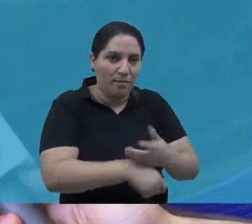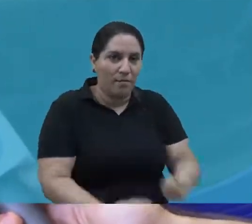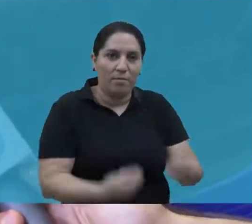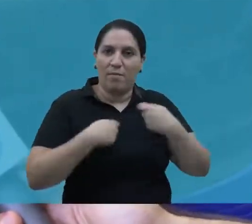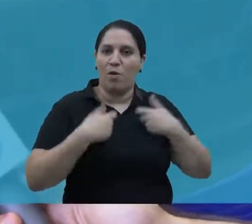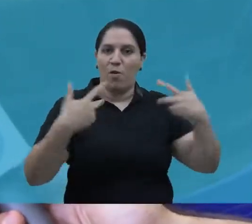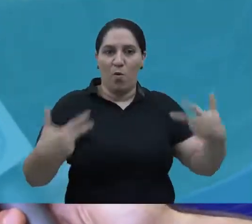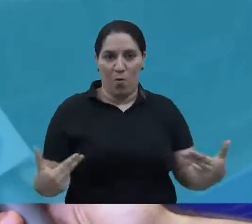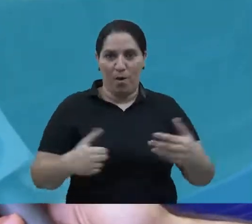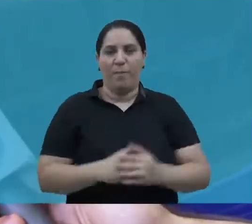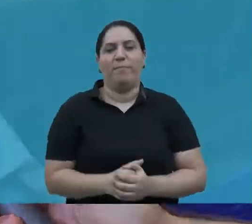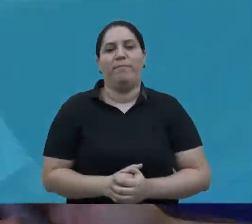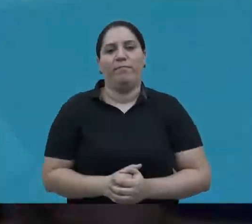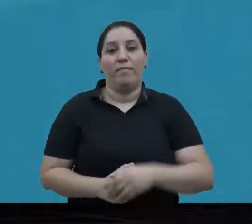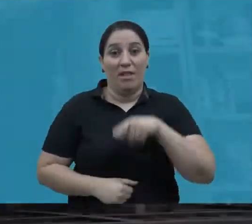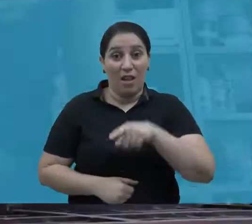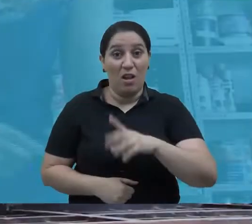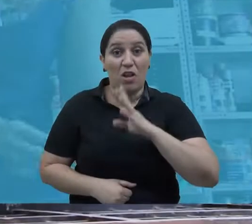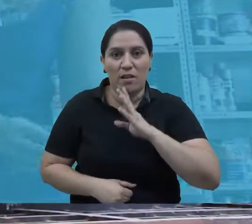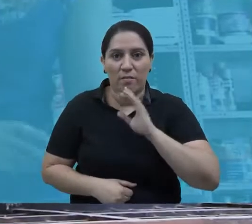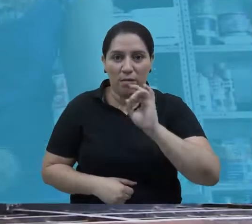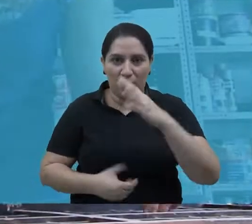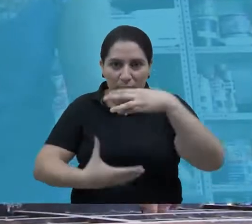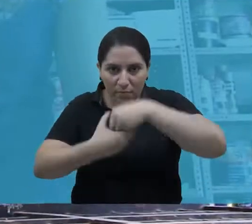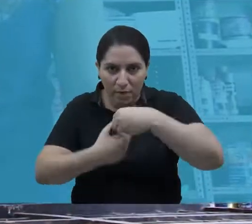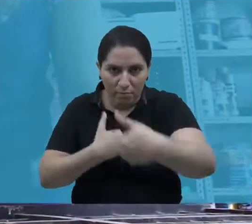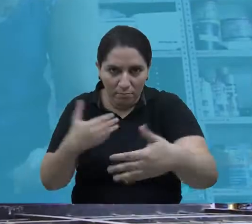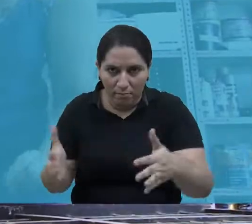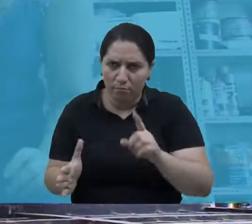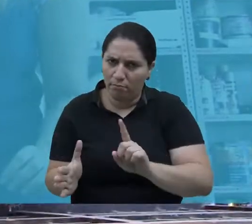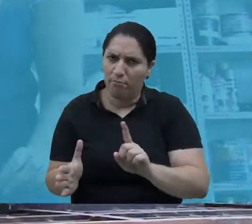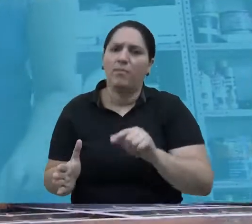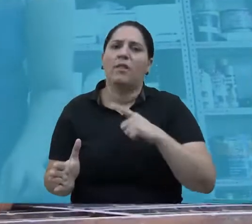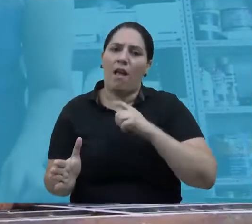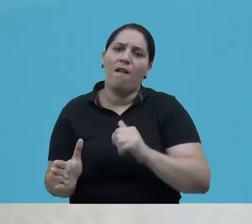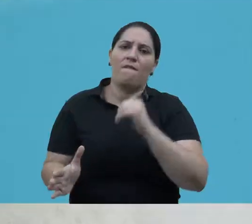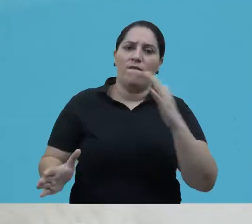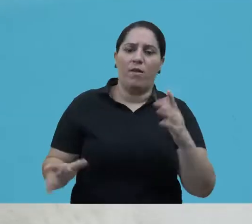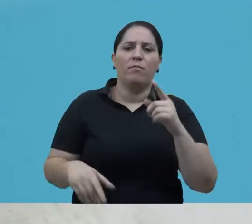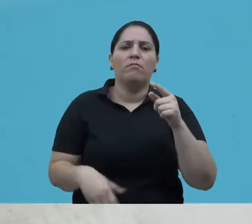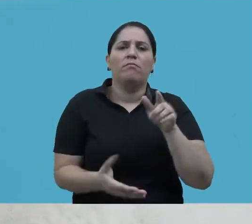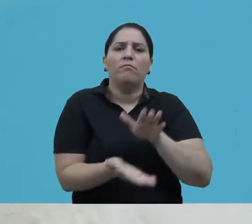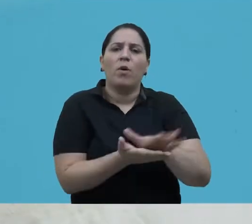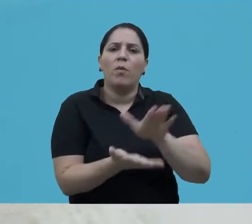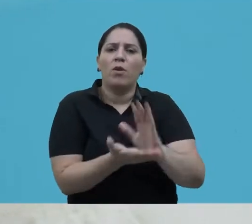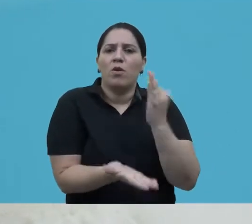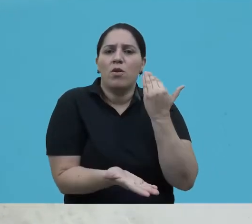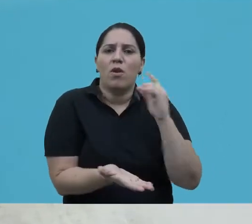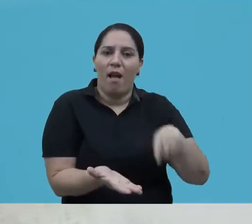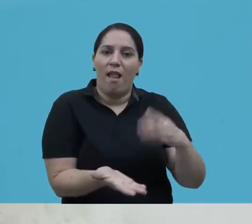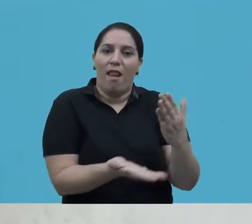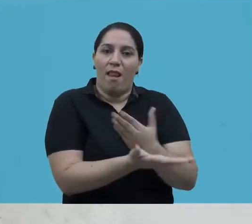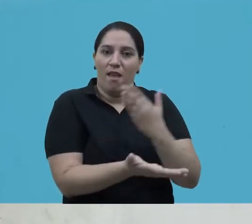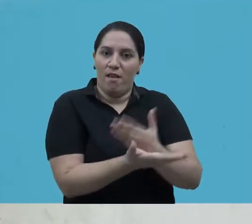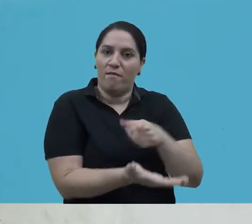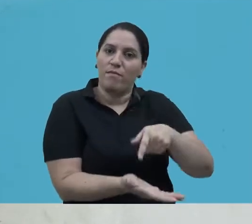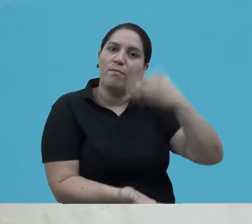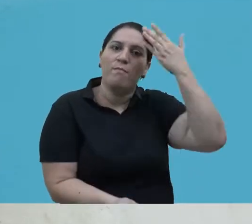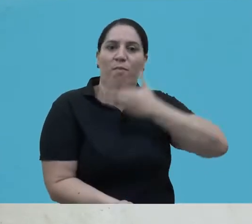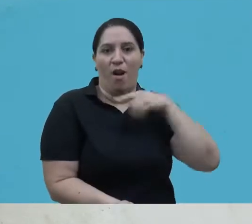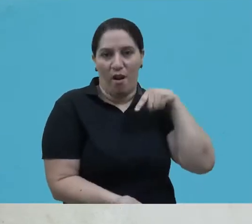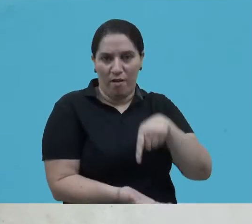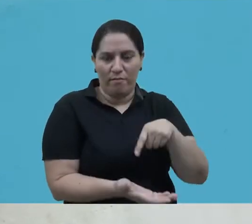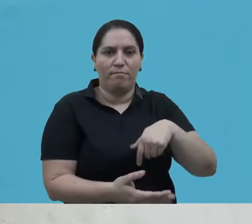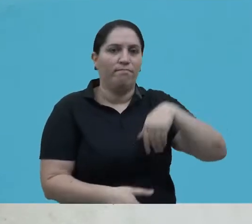mas aqui dentro a gente pratica da mesma forma. Conhecimento que não fica só no laboratório. Prova disso é o mais recente livro lançado pelos